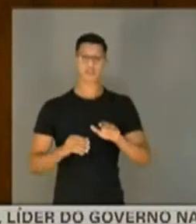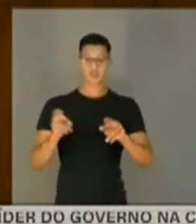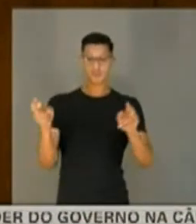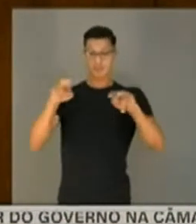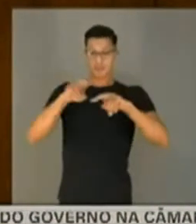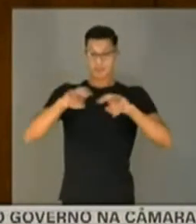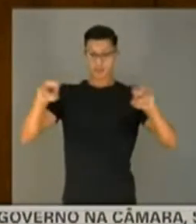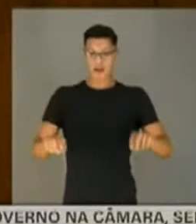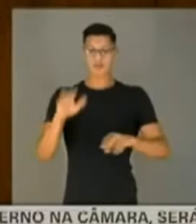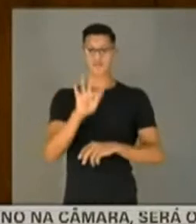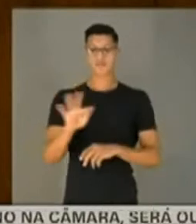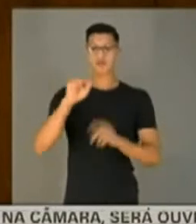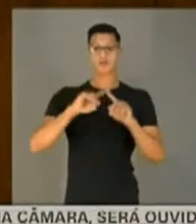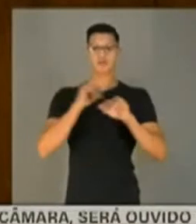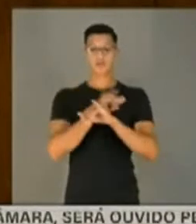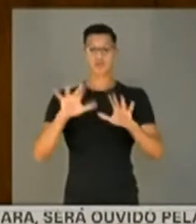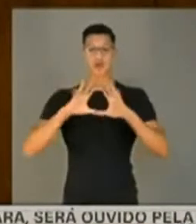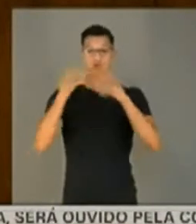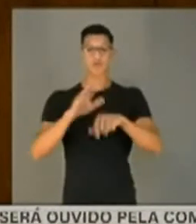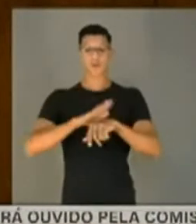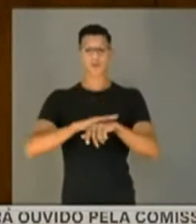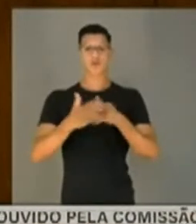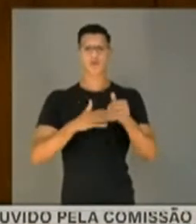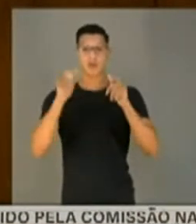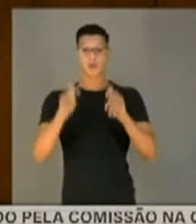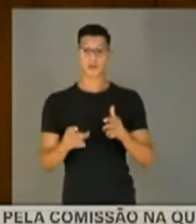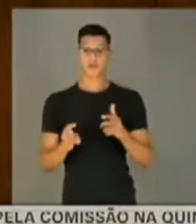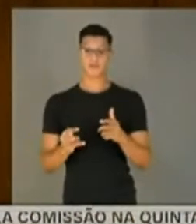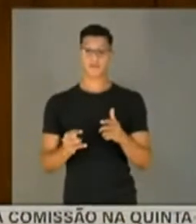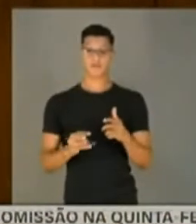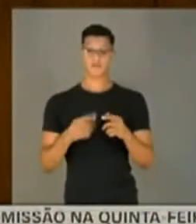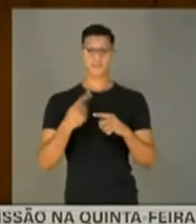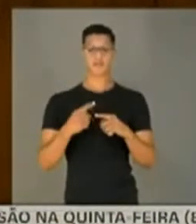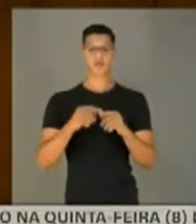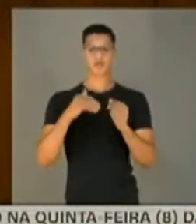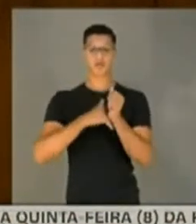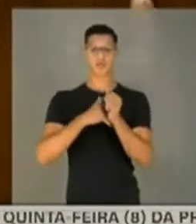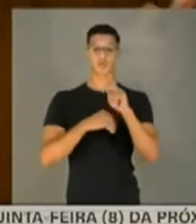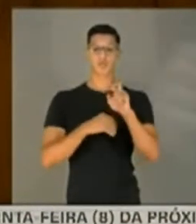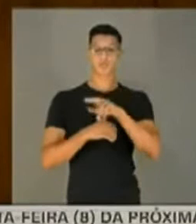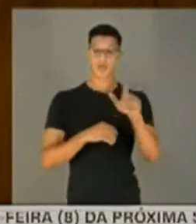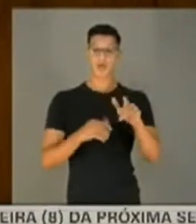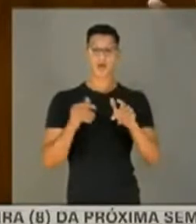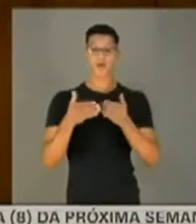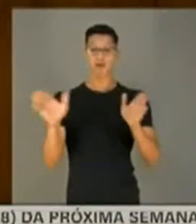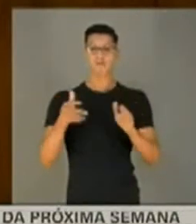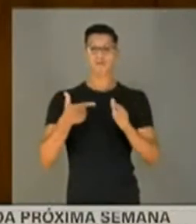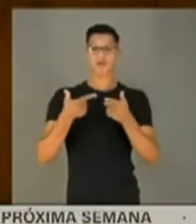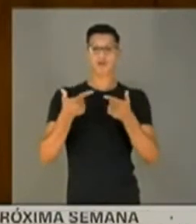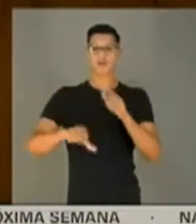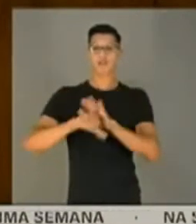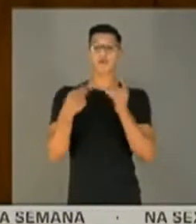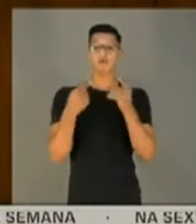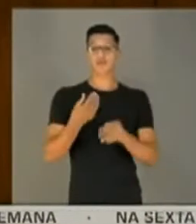faculdade, mas isso tem que ser dito a todo mundo, a todo momento, em qualquer lugar. Por que que no Código Penal o abre-alas vem nos crimes contra a